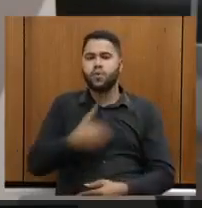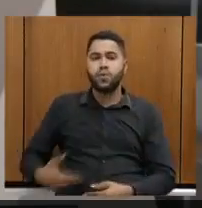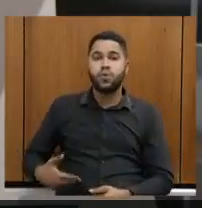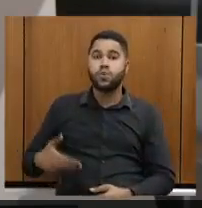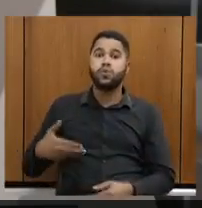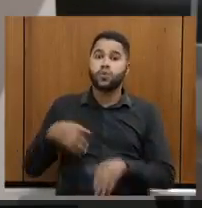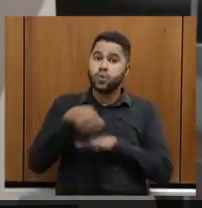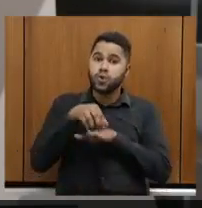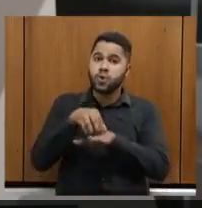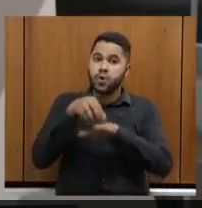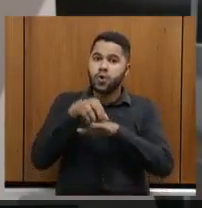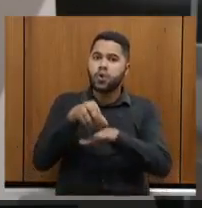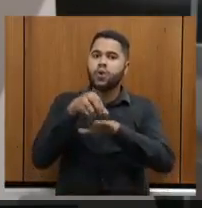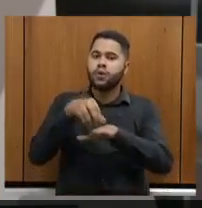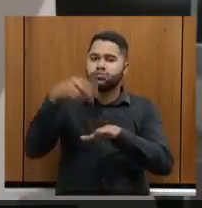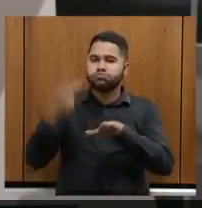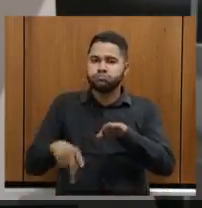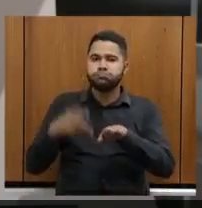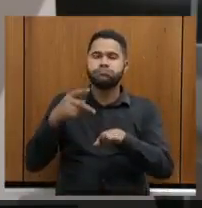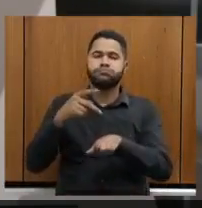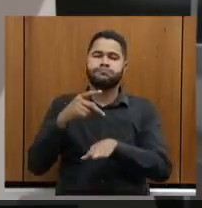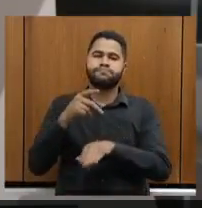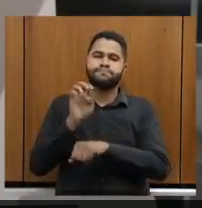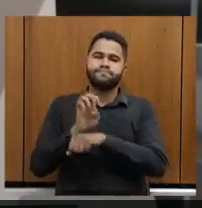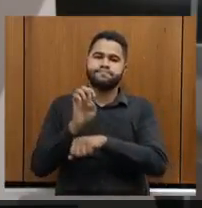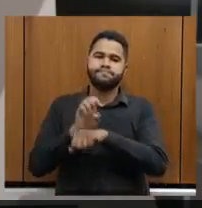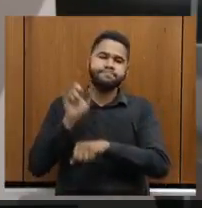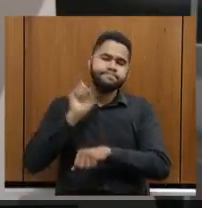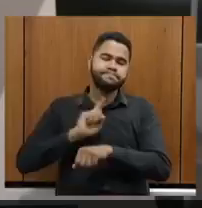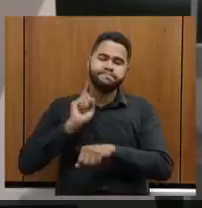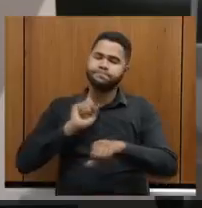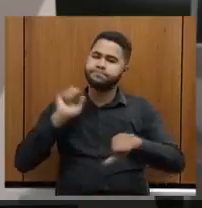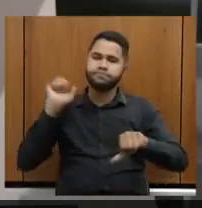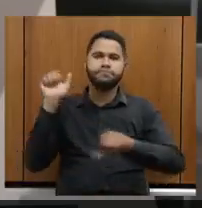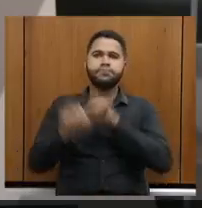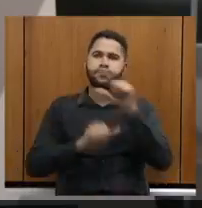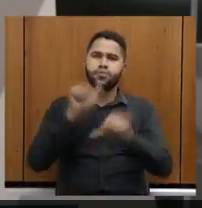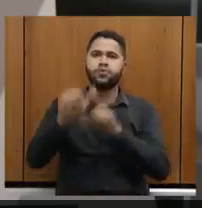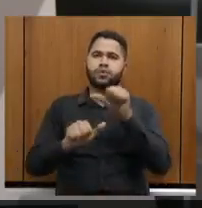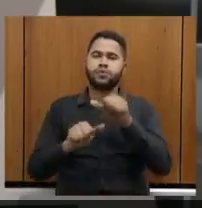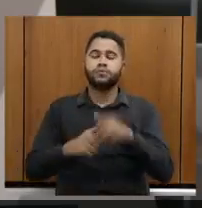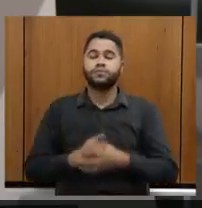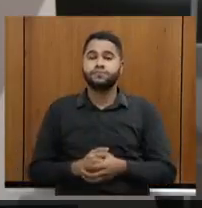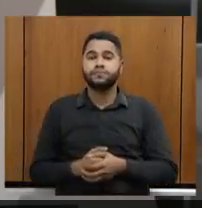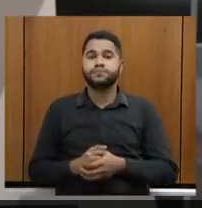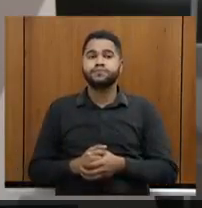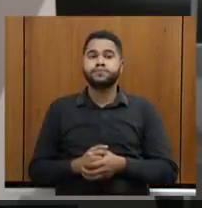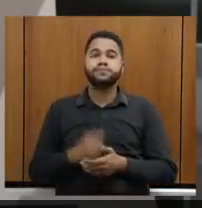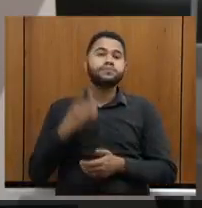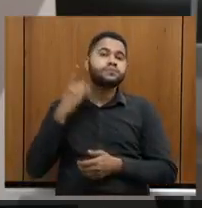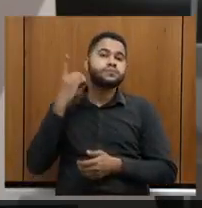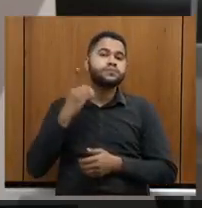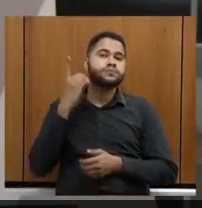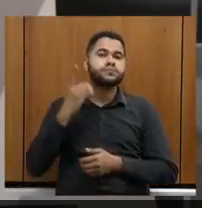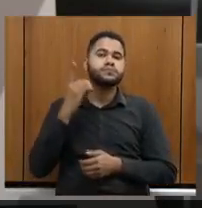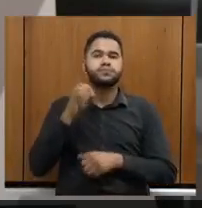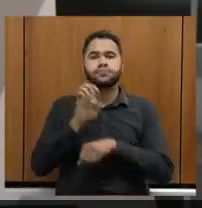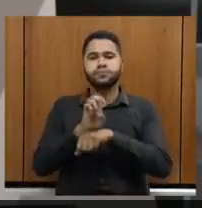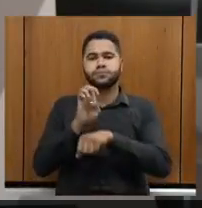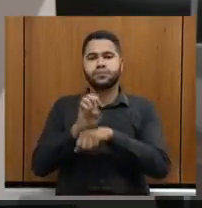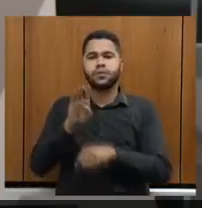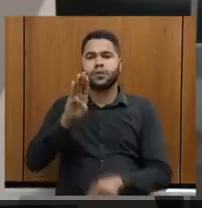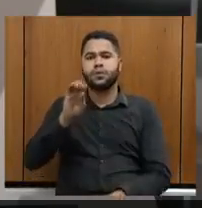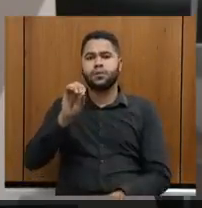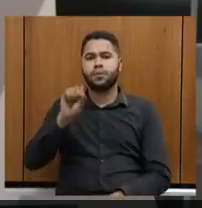para o Estado de Minas Gerais realmente tem mudado paradigmas. Ao deputado estadual Bosco, muito